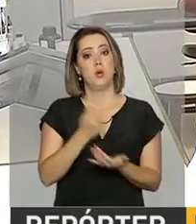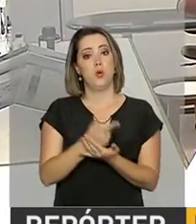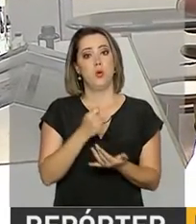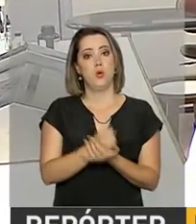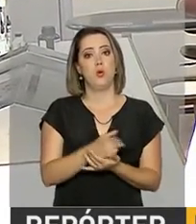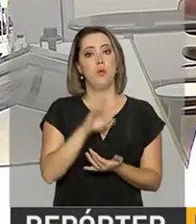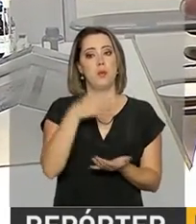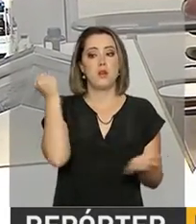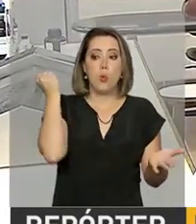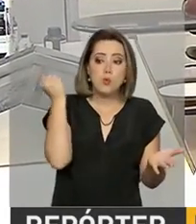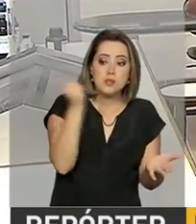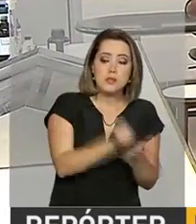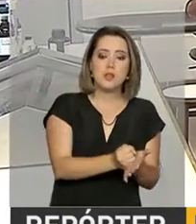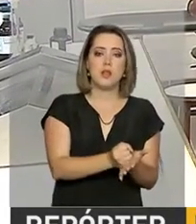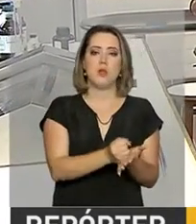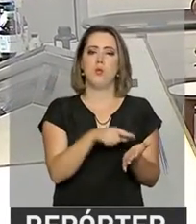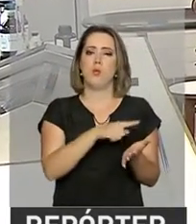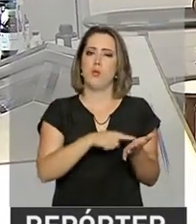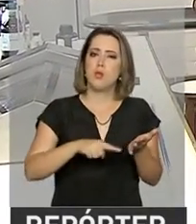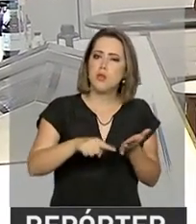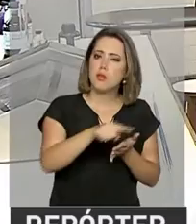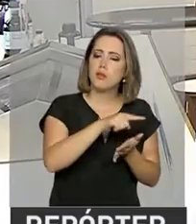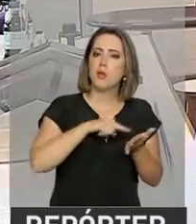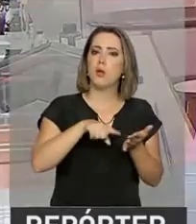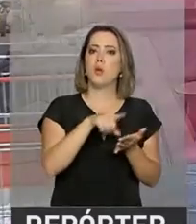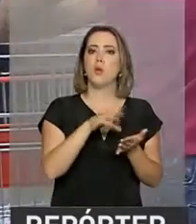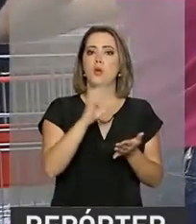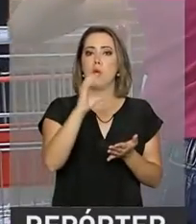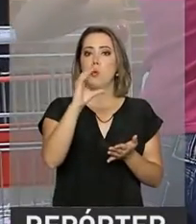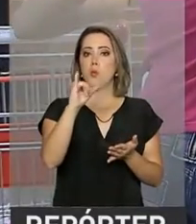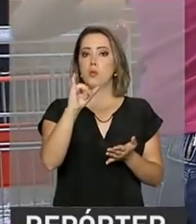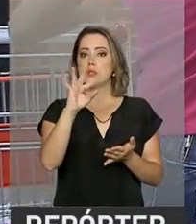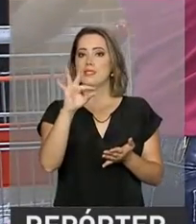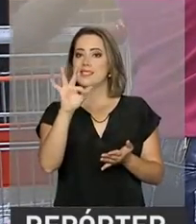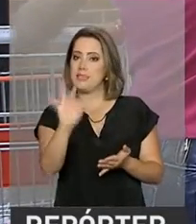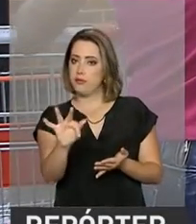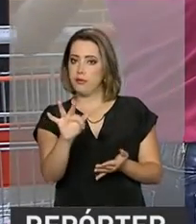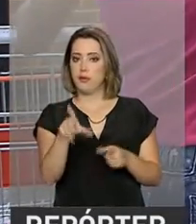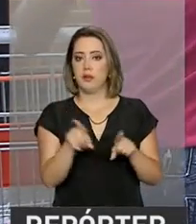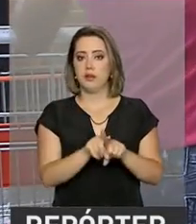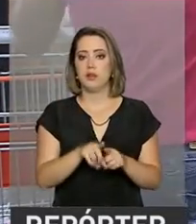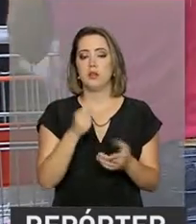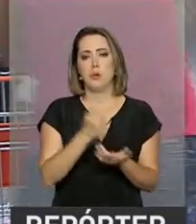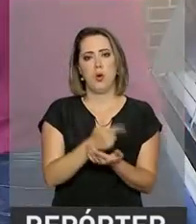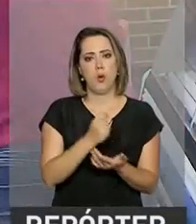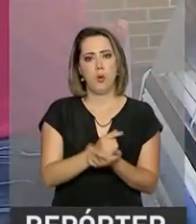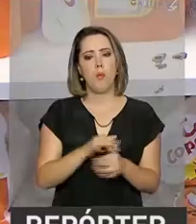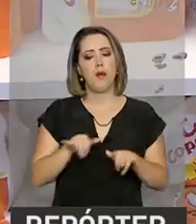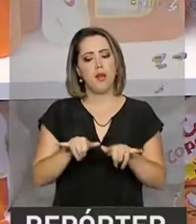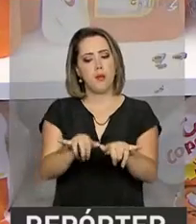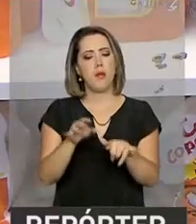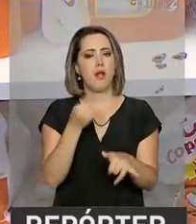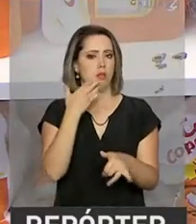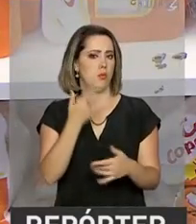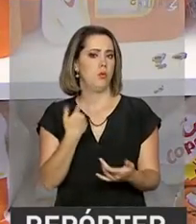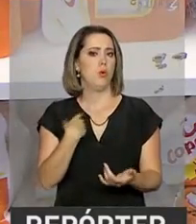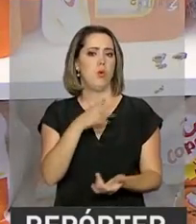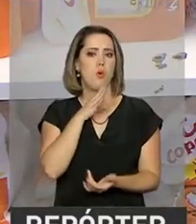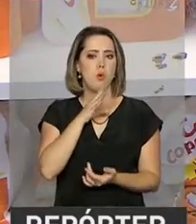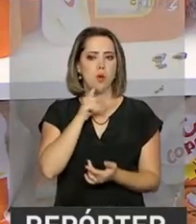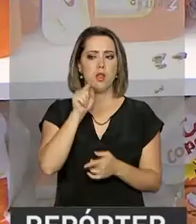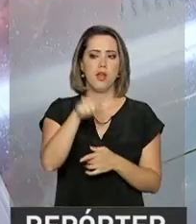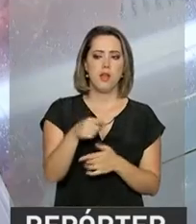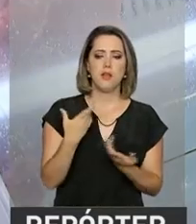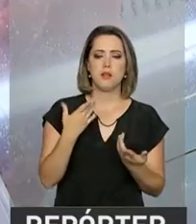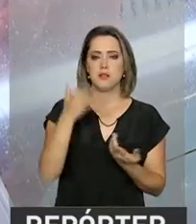produtos certificados, que são produtos que possuem o CIF, e fazer a compra em locais idôneos, onde a gente de alguma forma